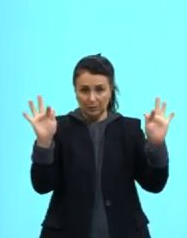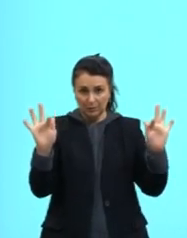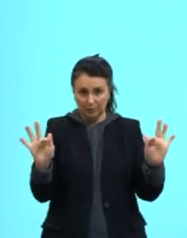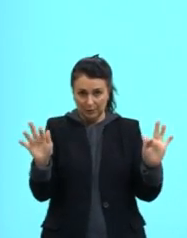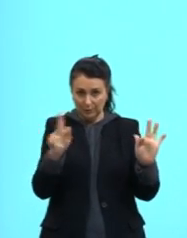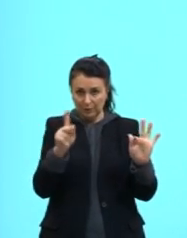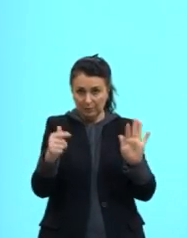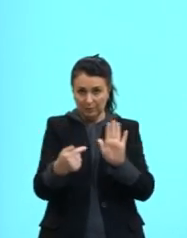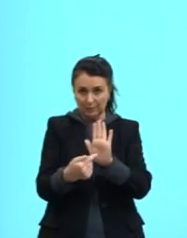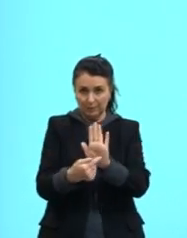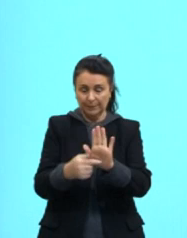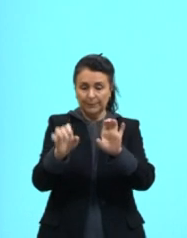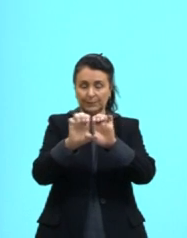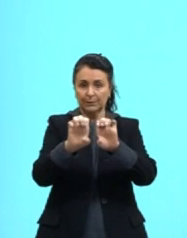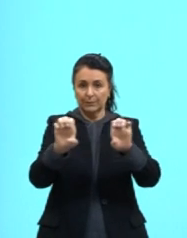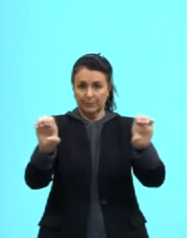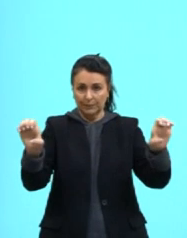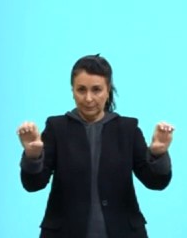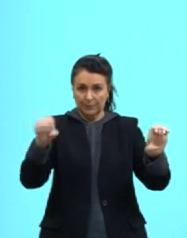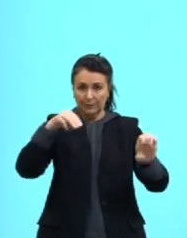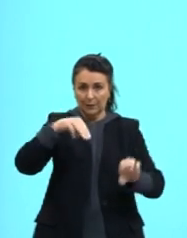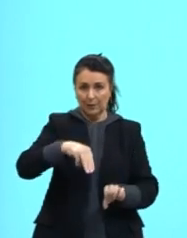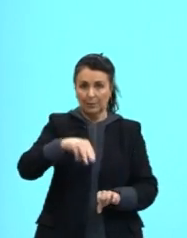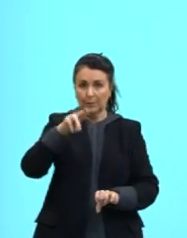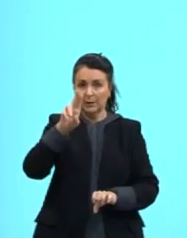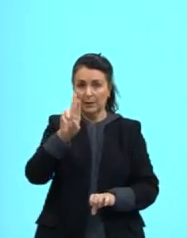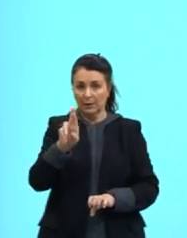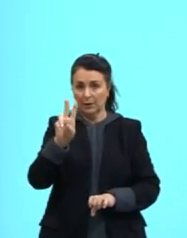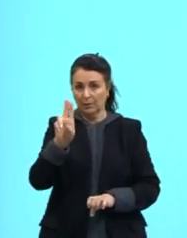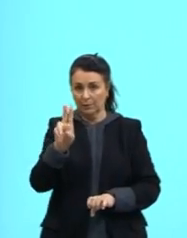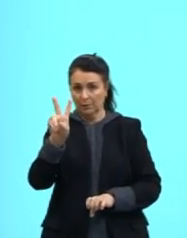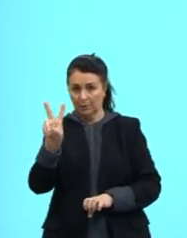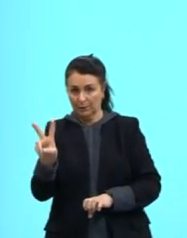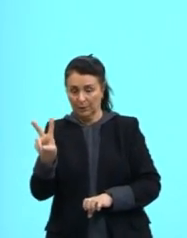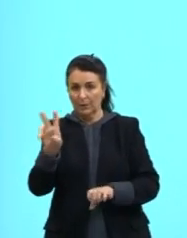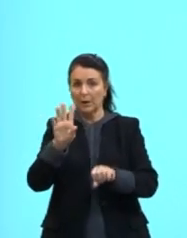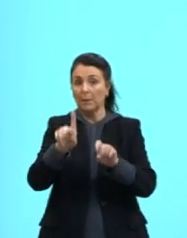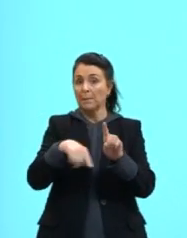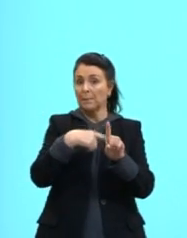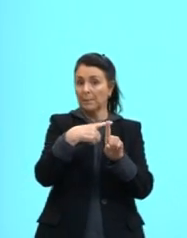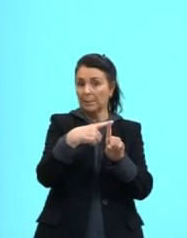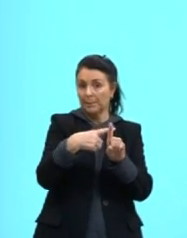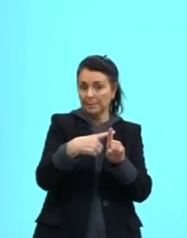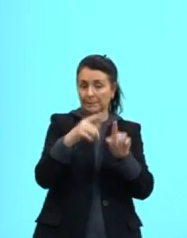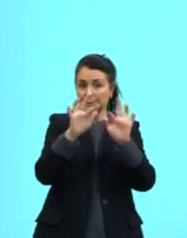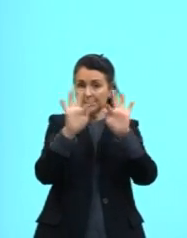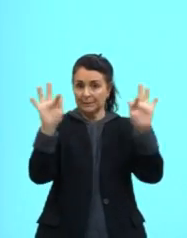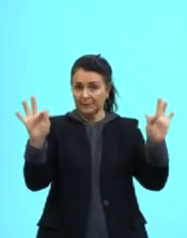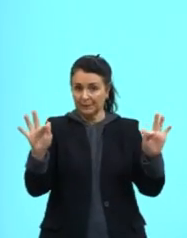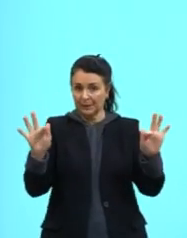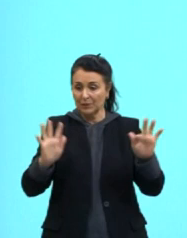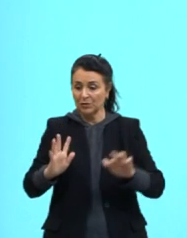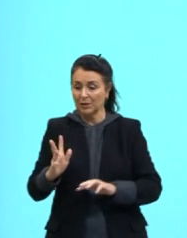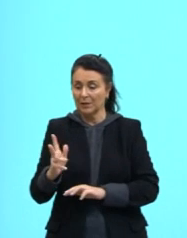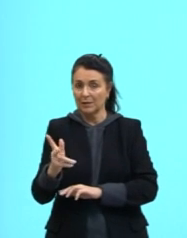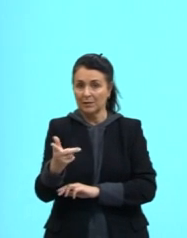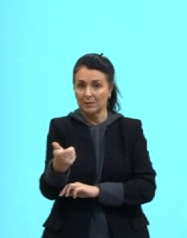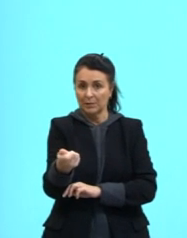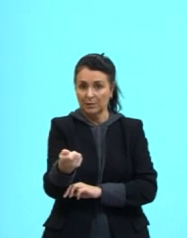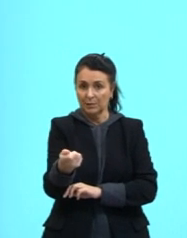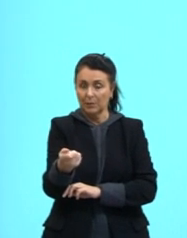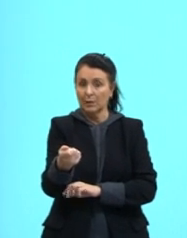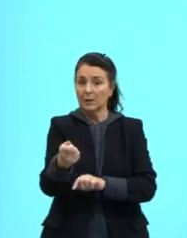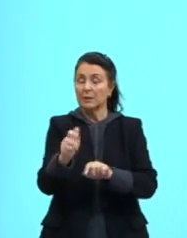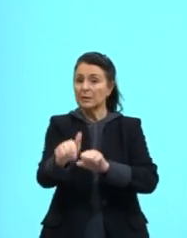que é o quê? Equação horária do MRUV, mais a fórmula da aceleração, tá? Se a gente fizer a